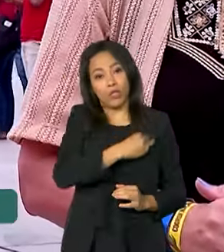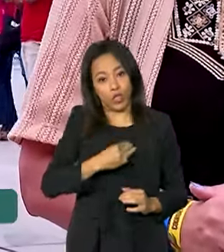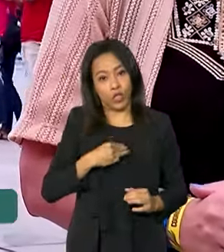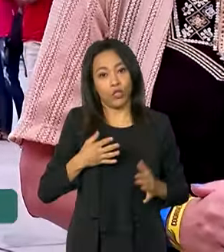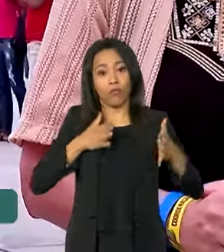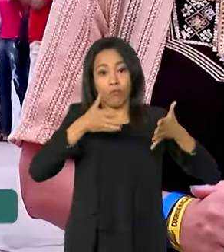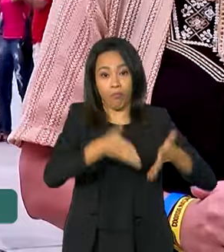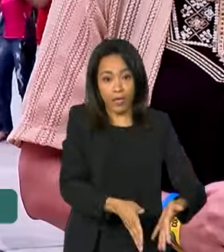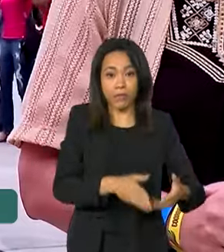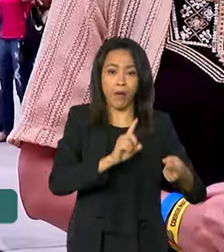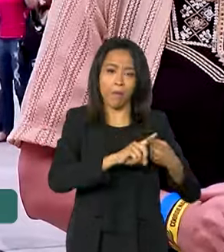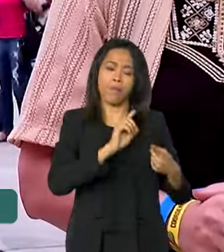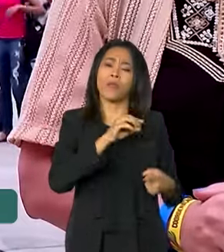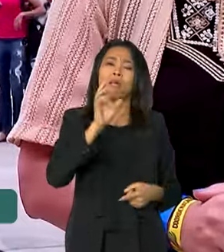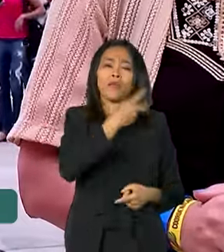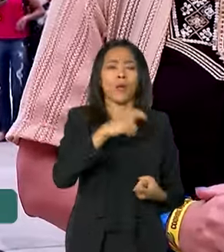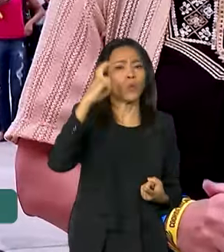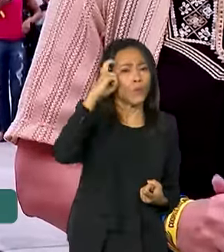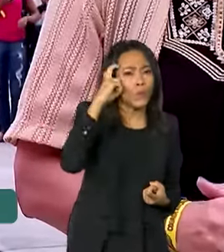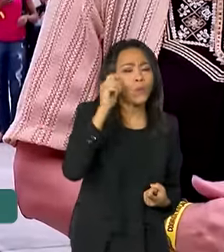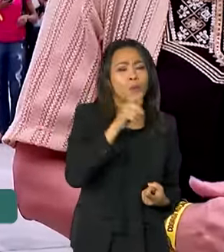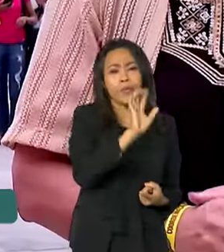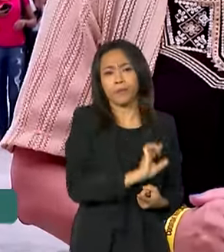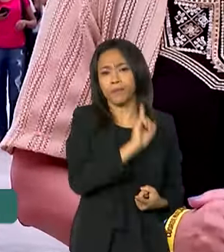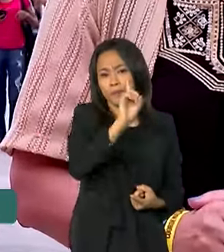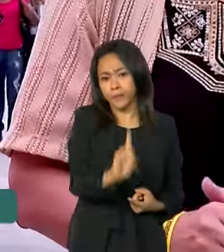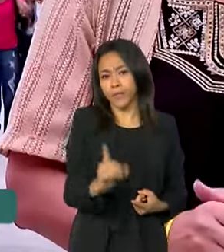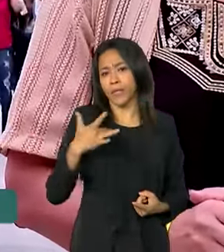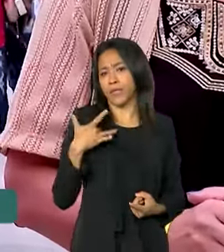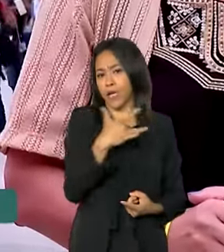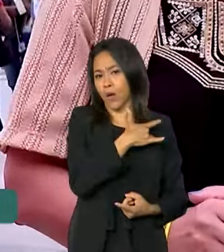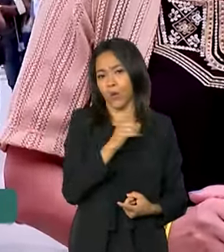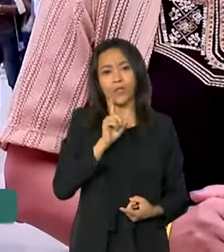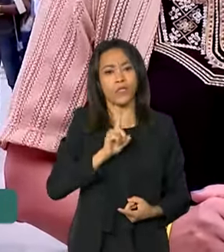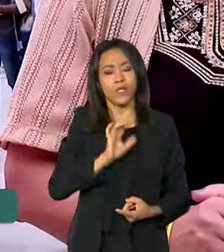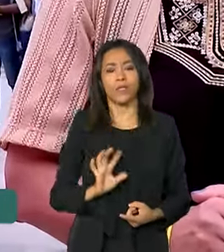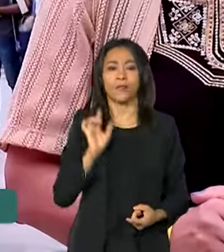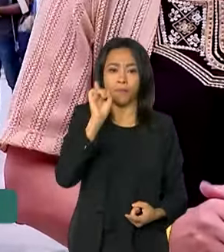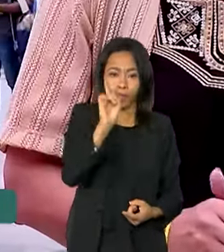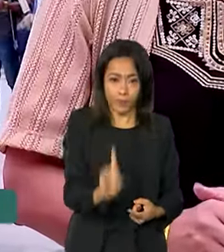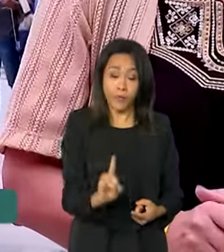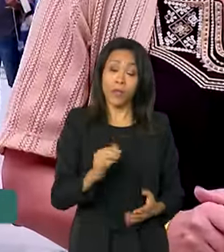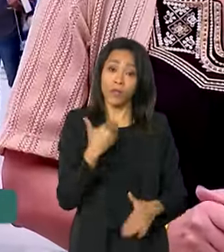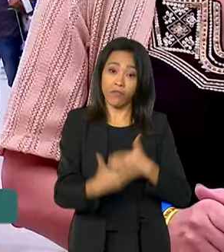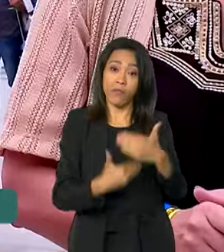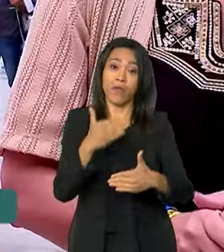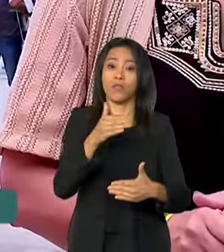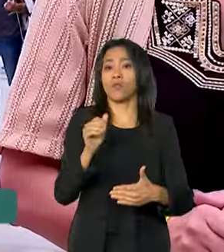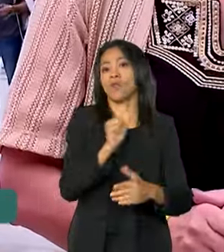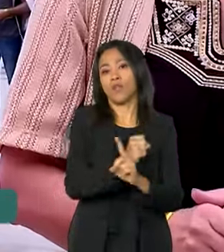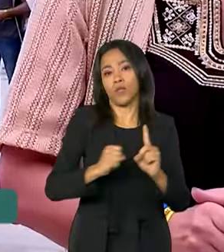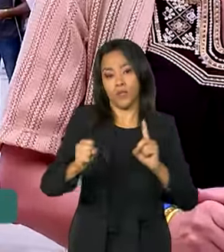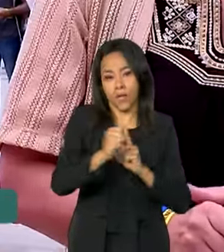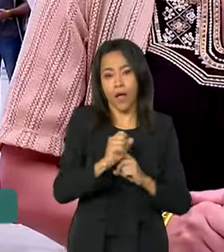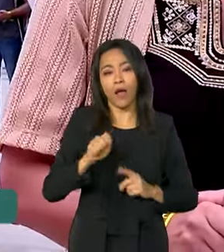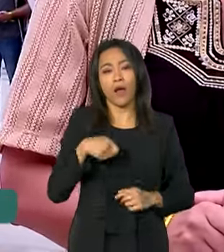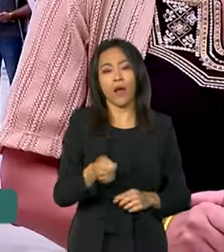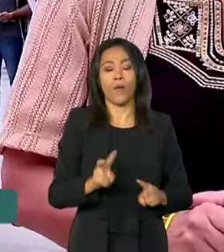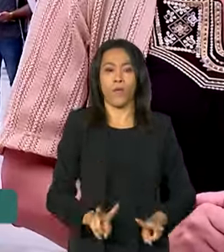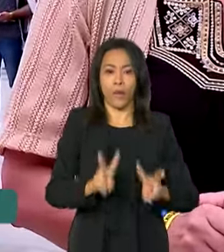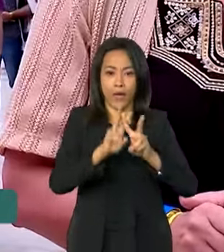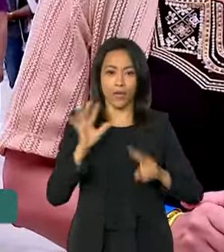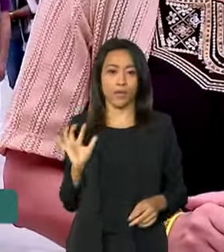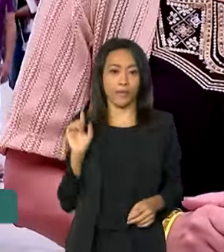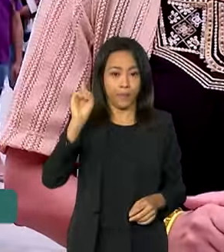Entre eles estão os ministros da Cultura, Margareth Menezes, da Saúde, Nízia Trindade, do Desenvolvimento Social e Combate à Fome, Wellington